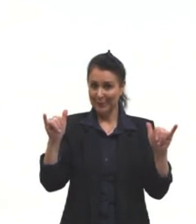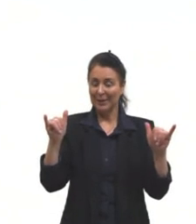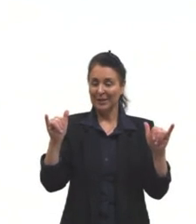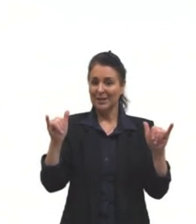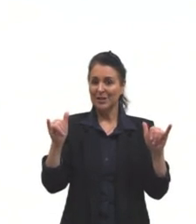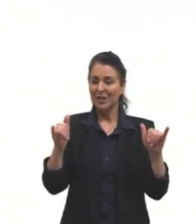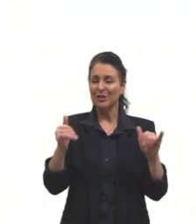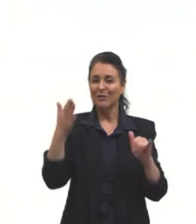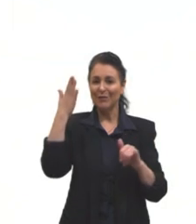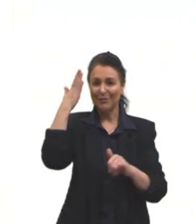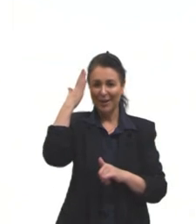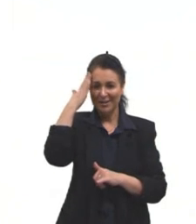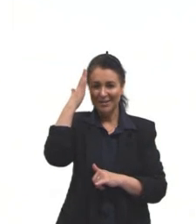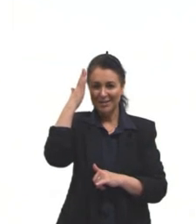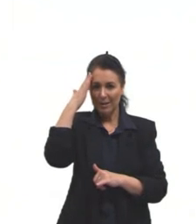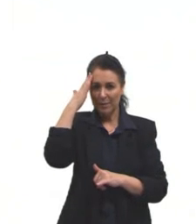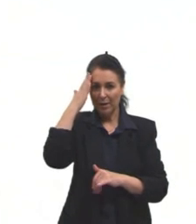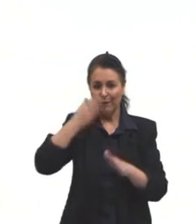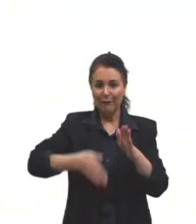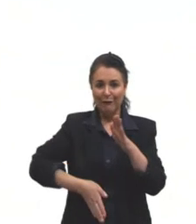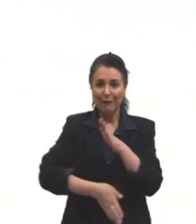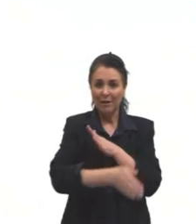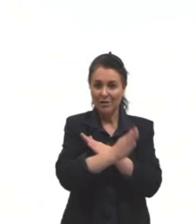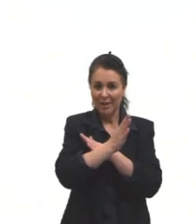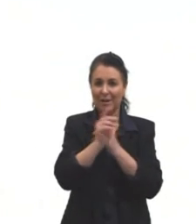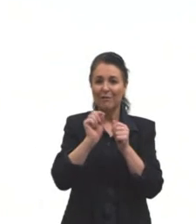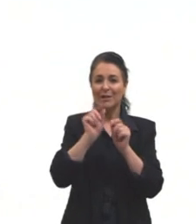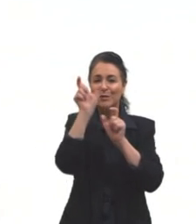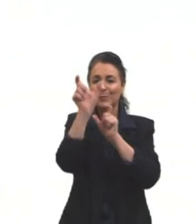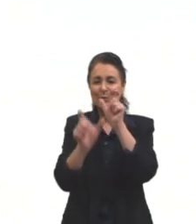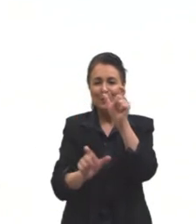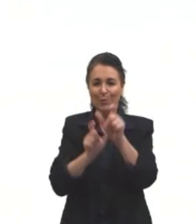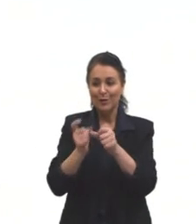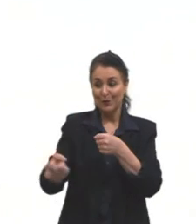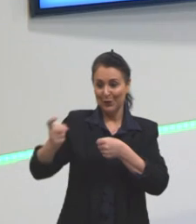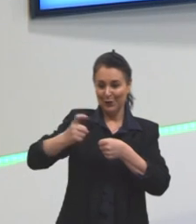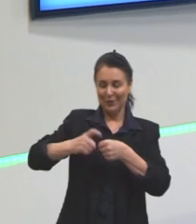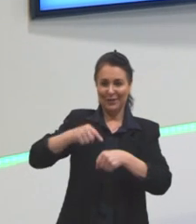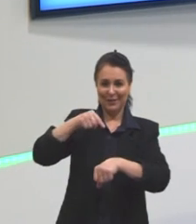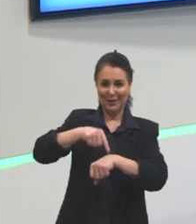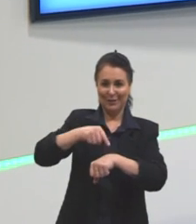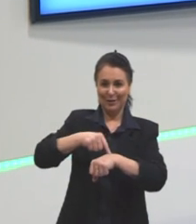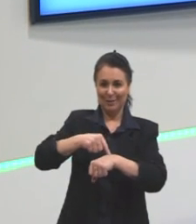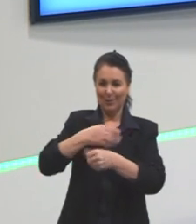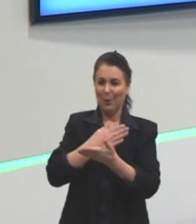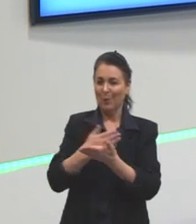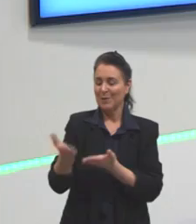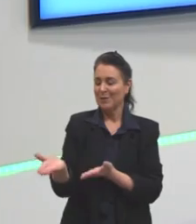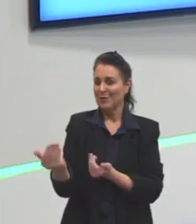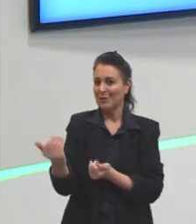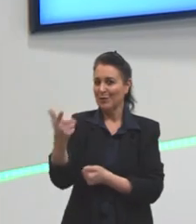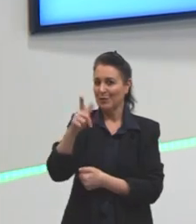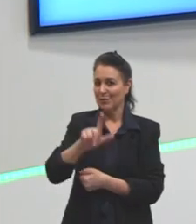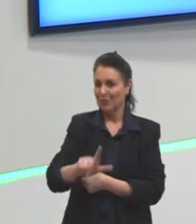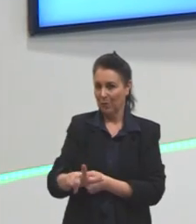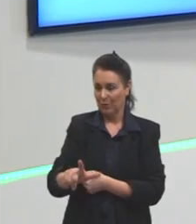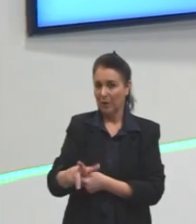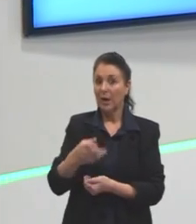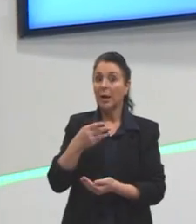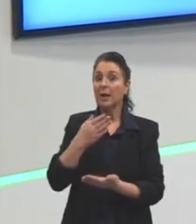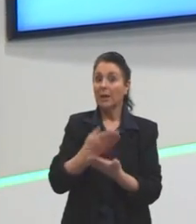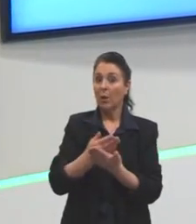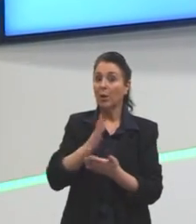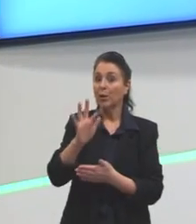convencer que viajar vai deixar a gente mais jovem. A gente segue falando de argumentação na nossa próxima aula, que é o nosso